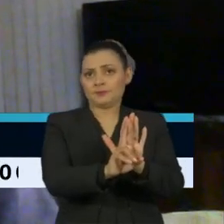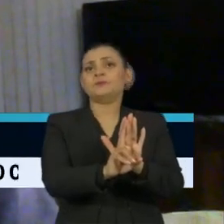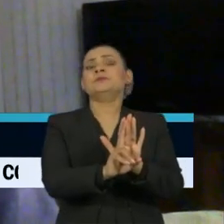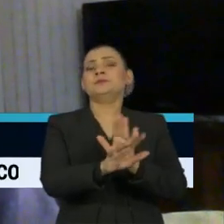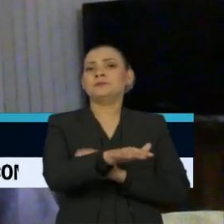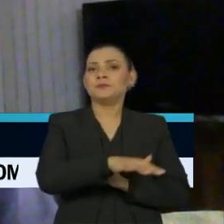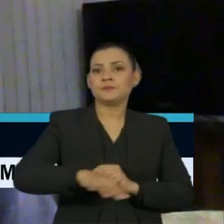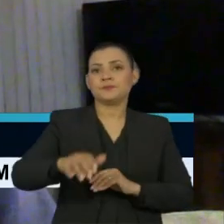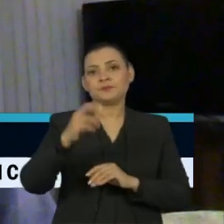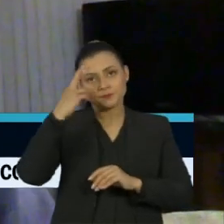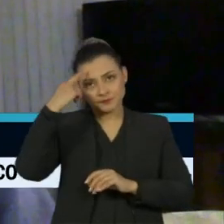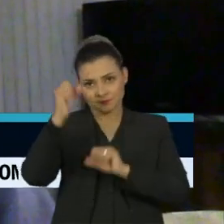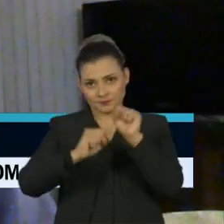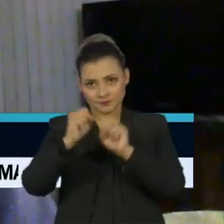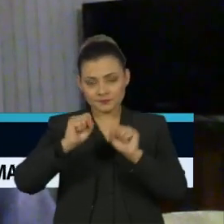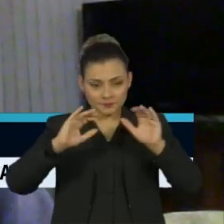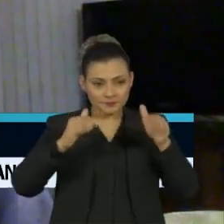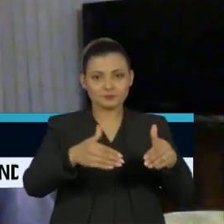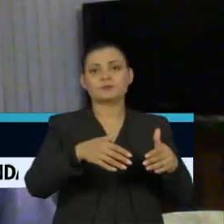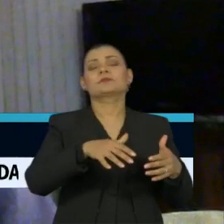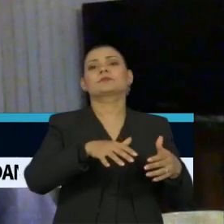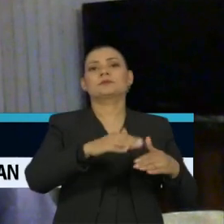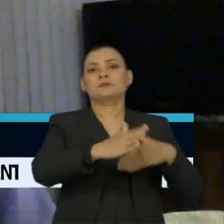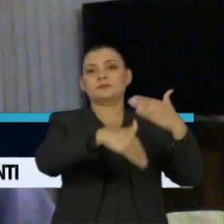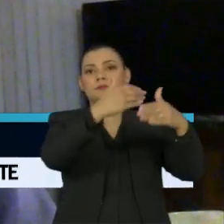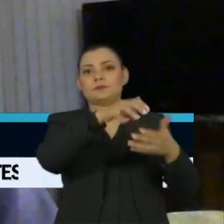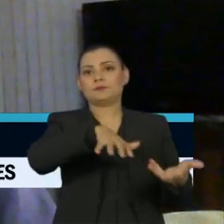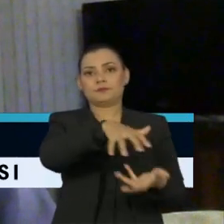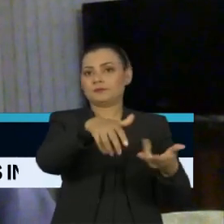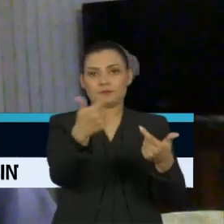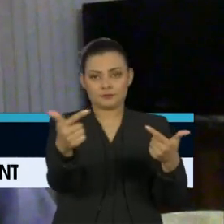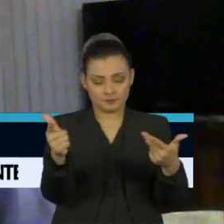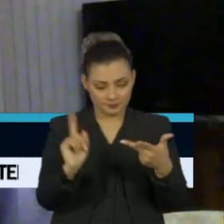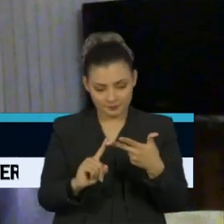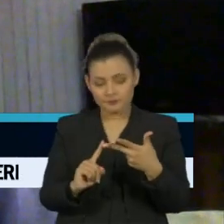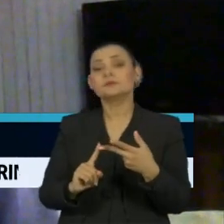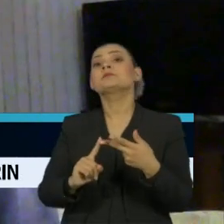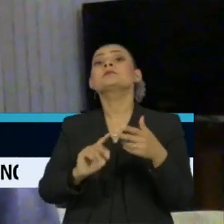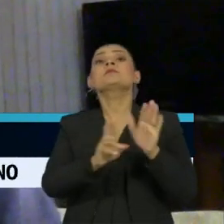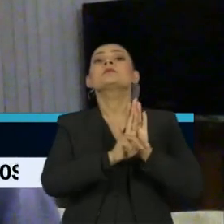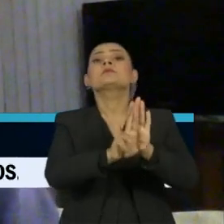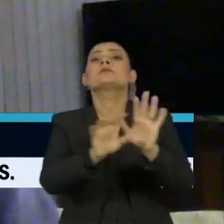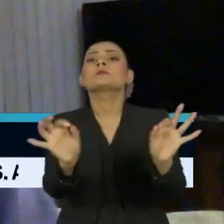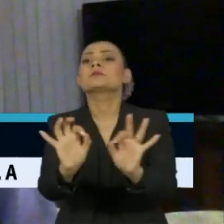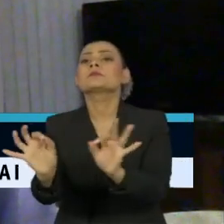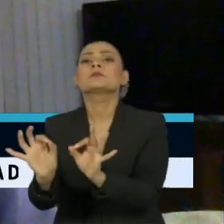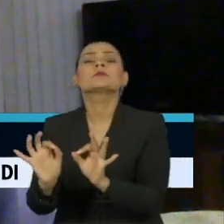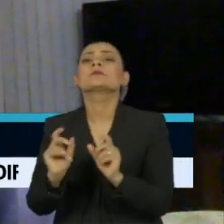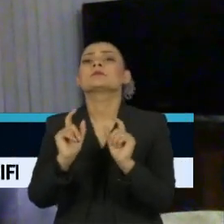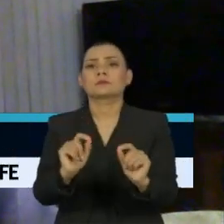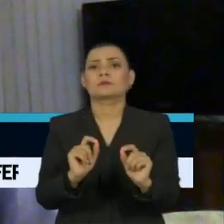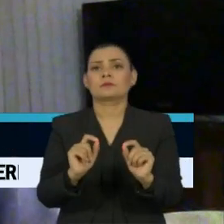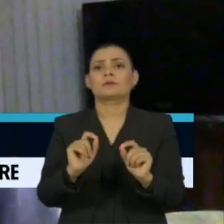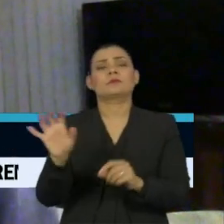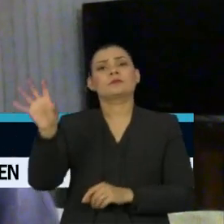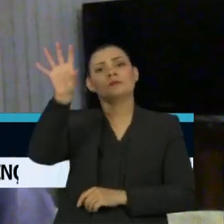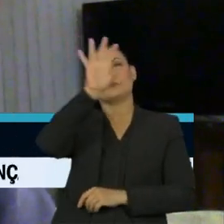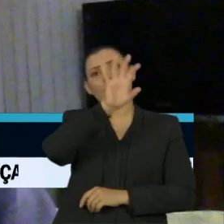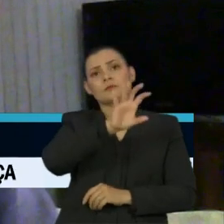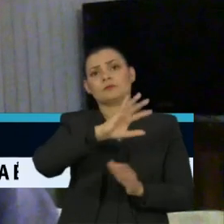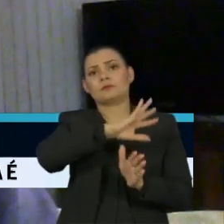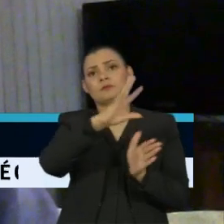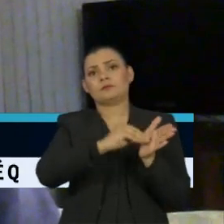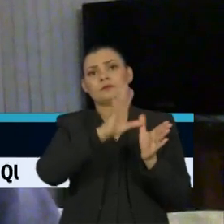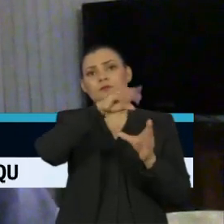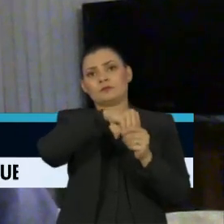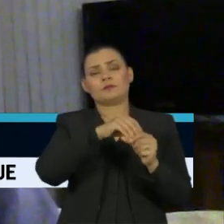empresarial voltado ao desenvolvimento sustentável, nenhum representante dos órgãos estaduais da Amazônia.